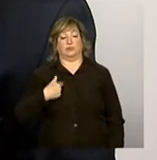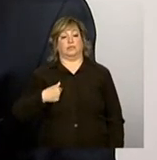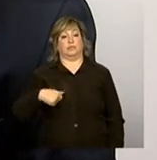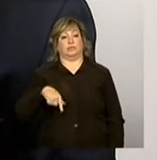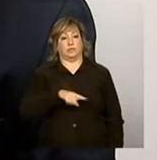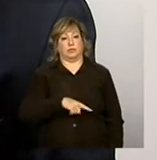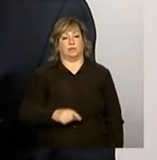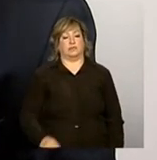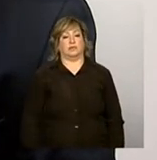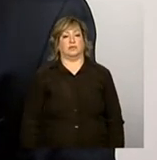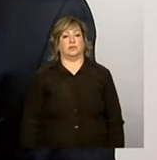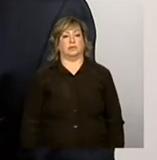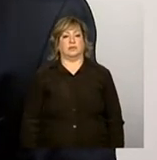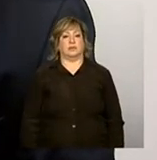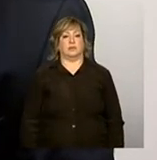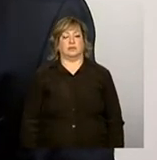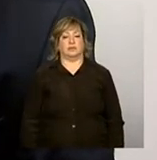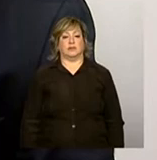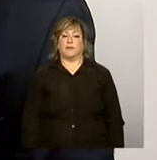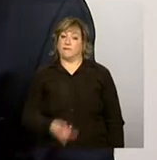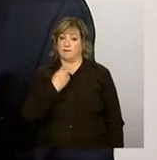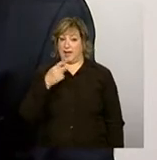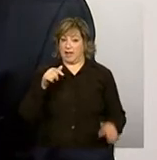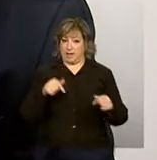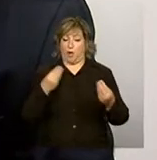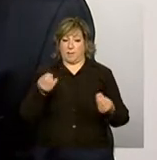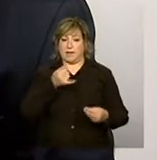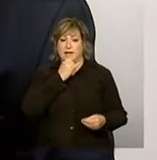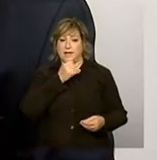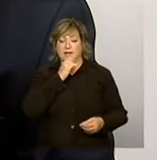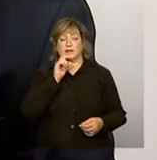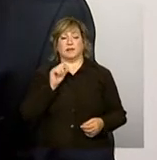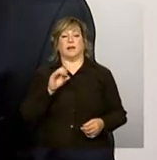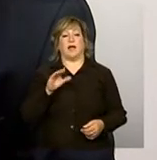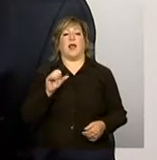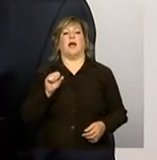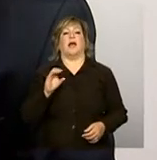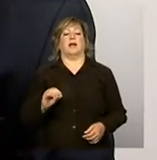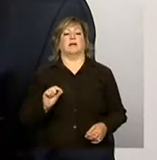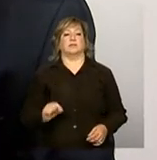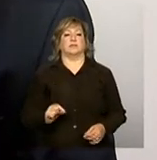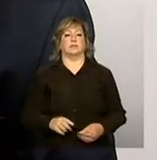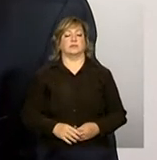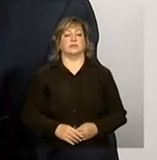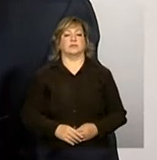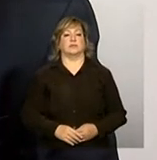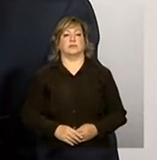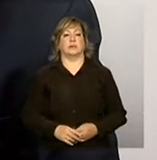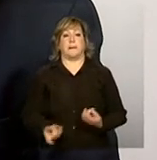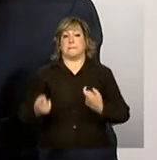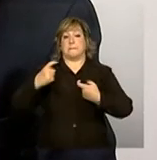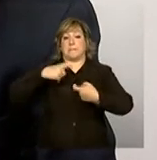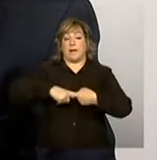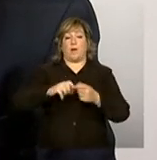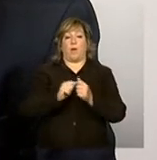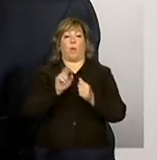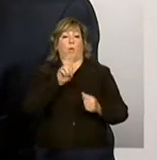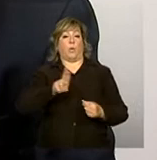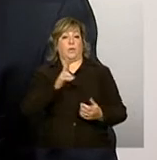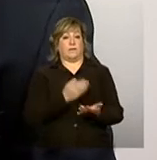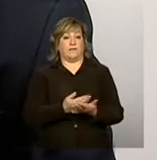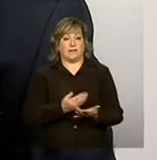citar aqui como exemplo, é o caso de parcerias com universidades,